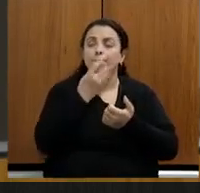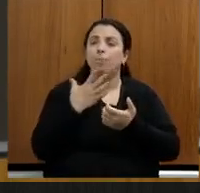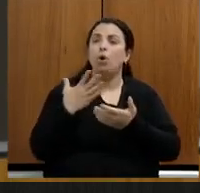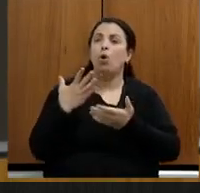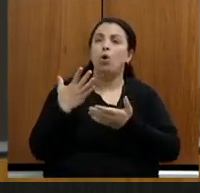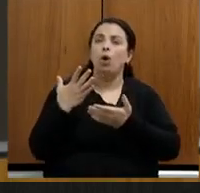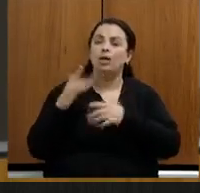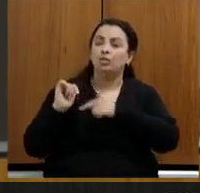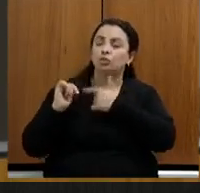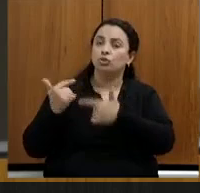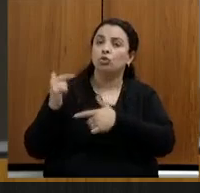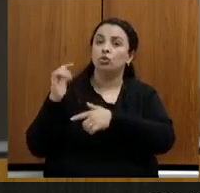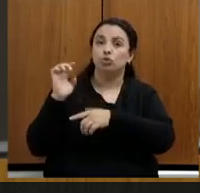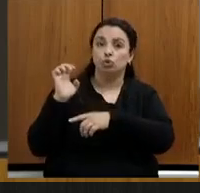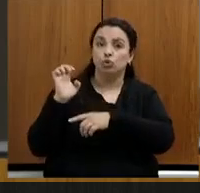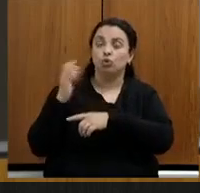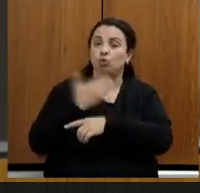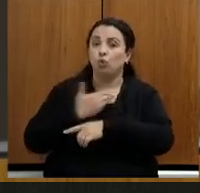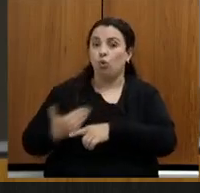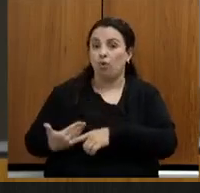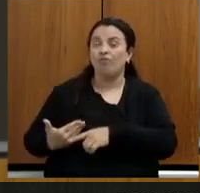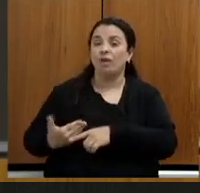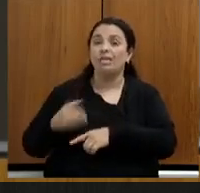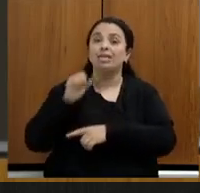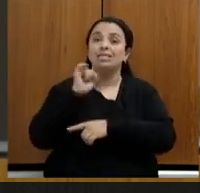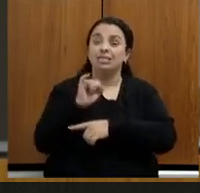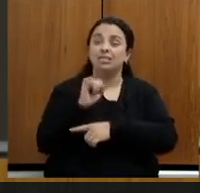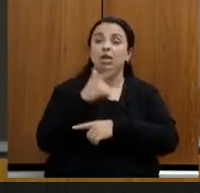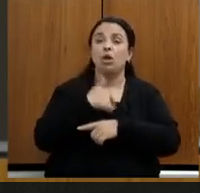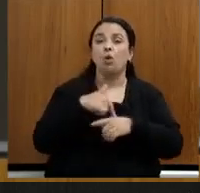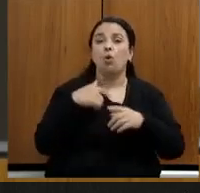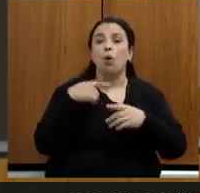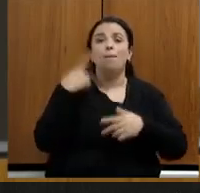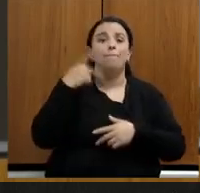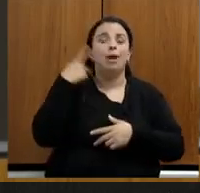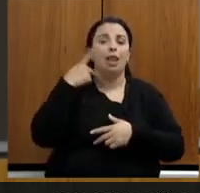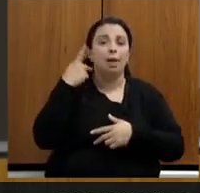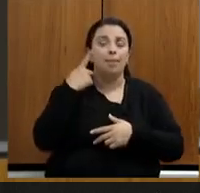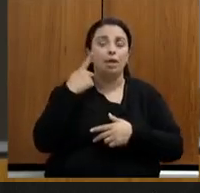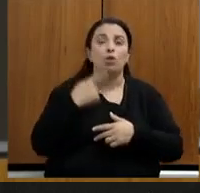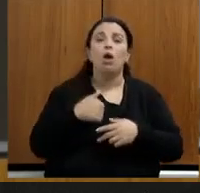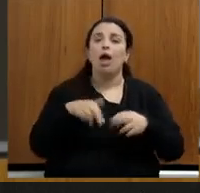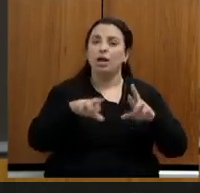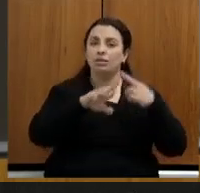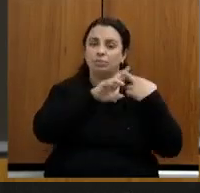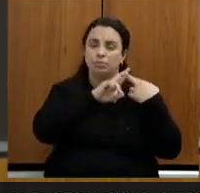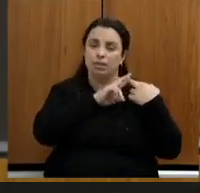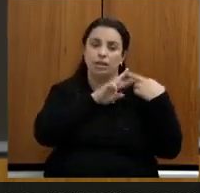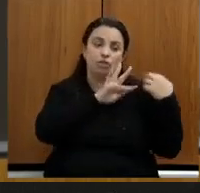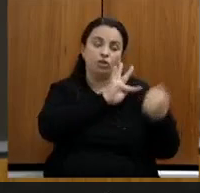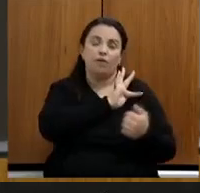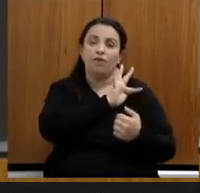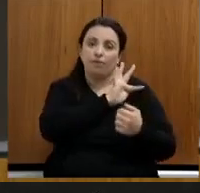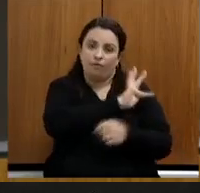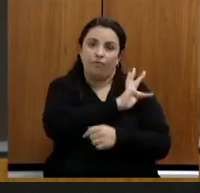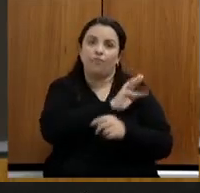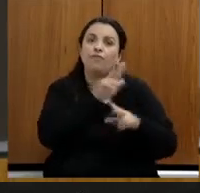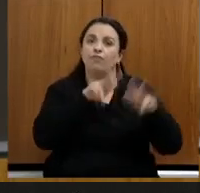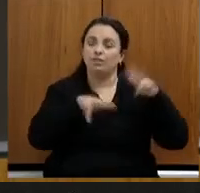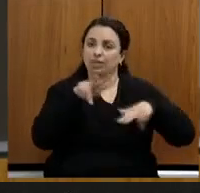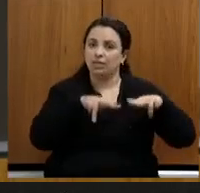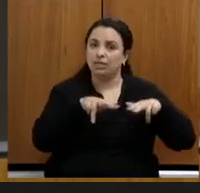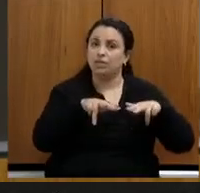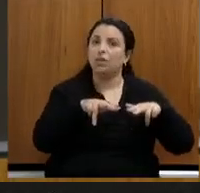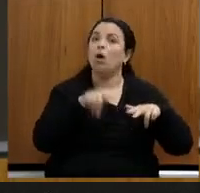o parlamento cumpre o seu papel de fiscalização quando a gente não cumpre esse papel de fiscalização acaba deixando